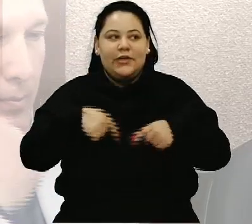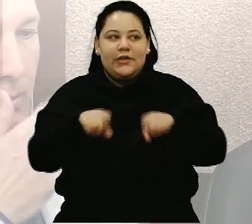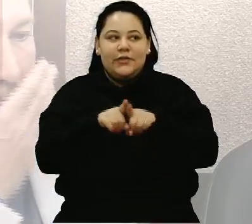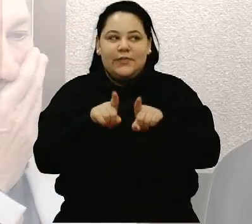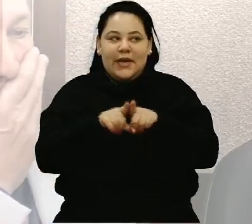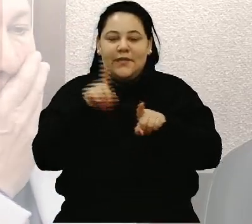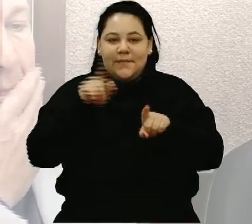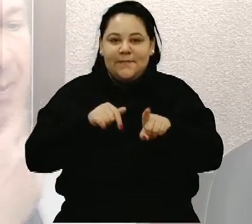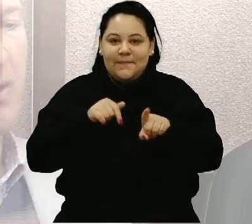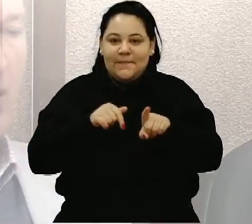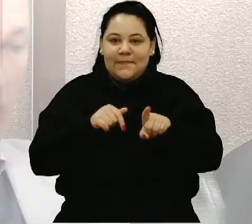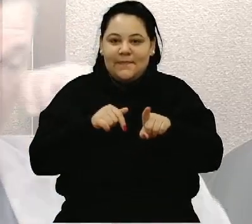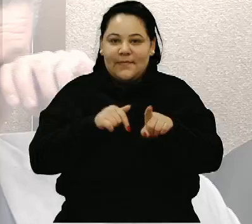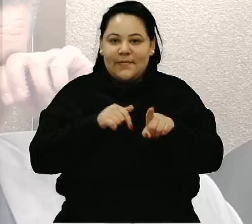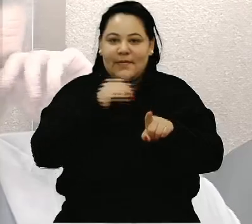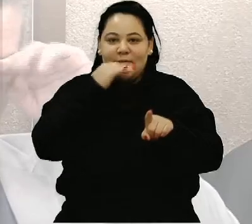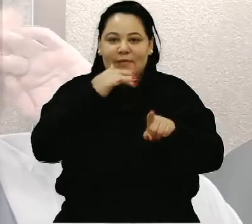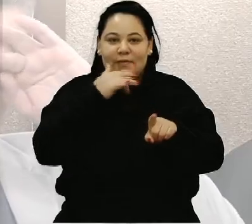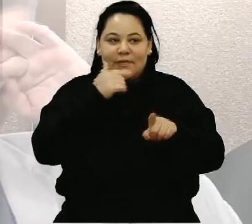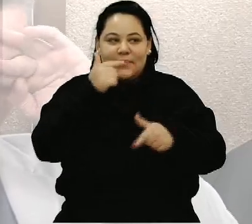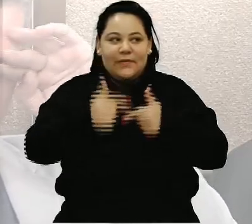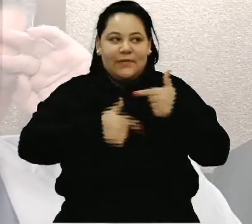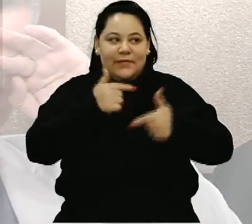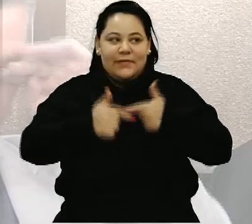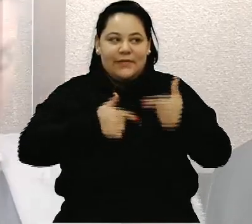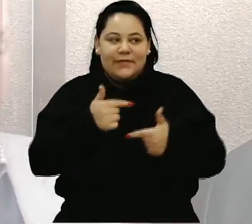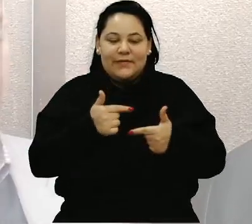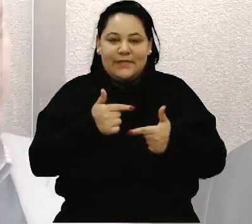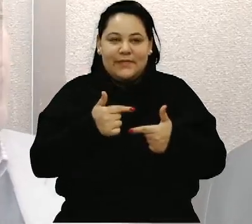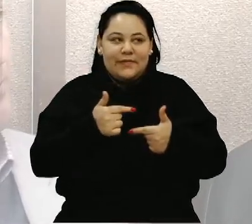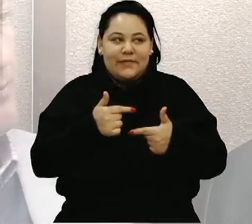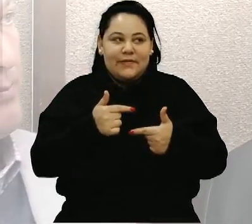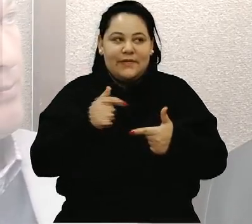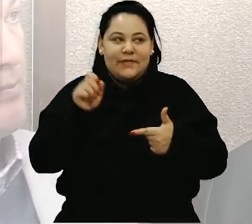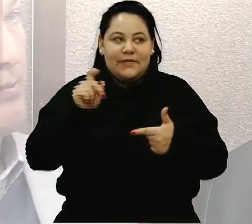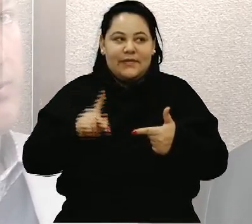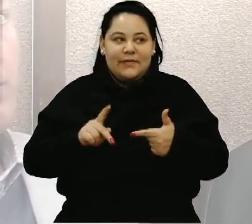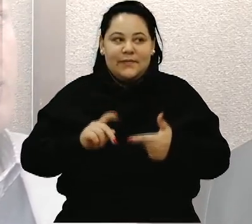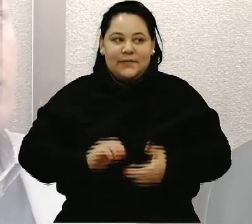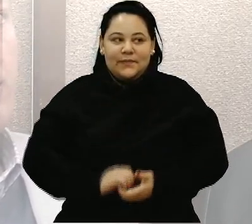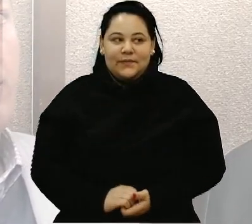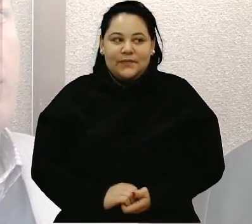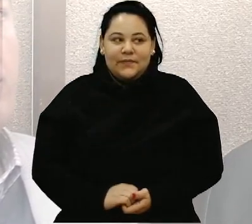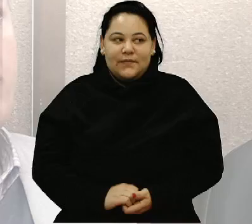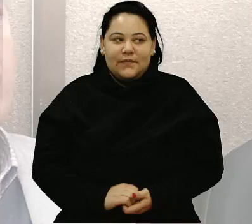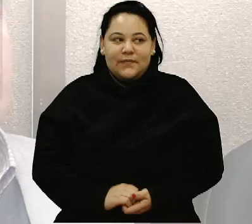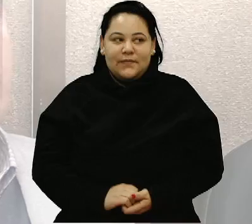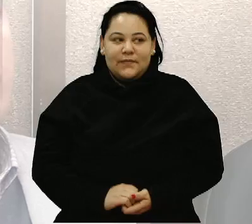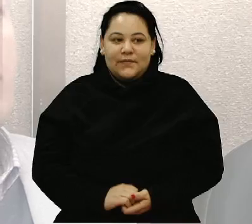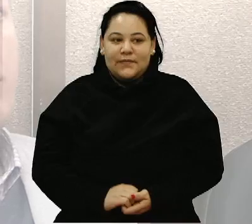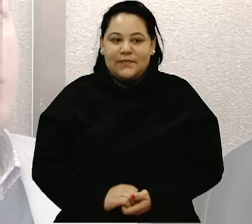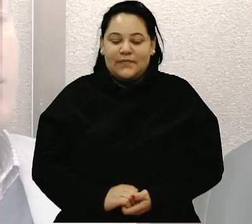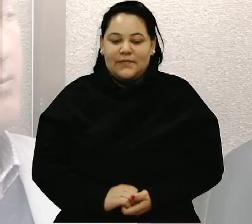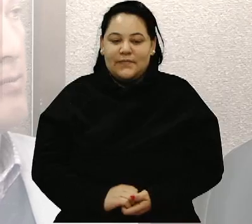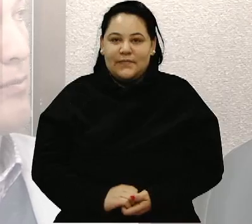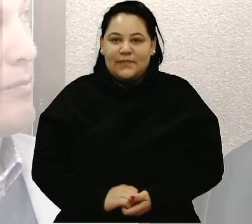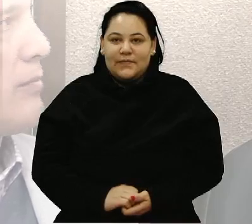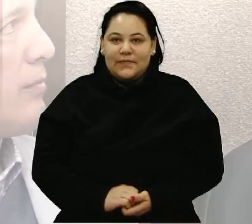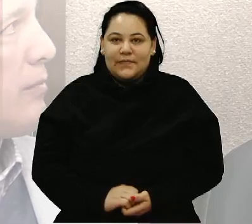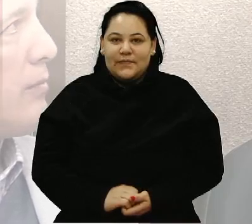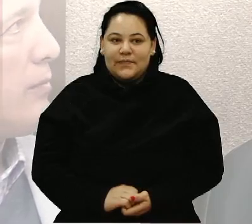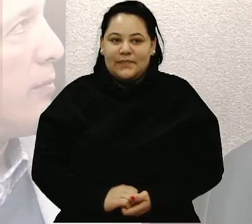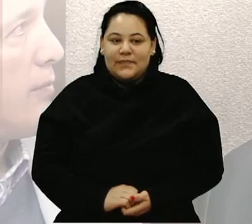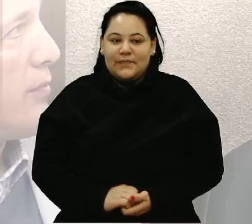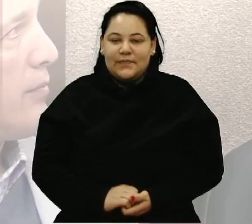cor de quem trabalha? Qual é a cor de quem? O senhor deixou um recado aqui muito importante. E eu vou trabalhar